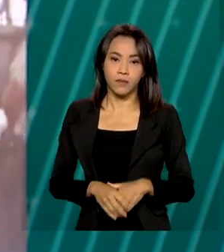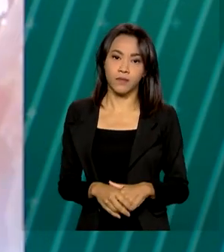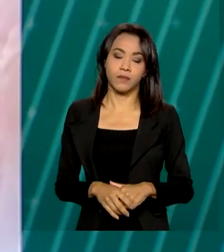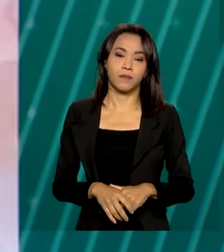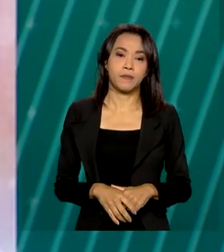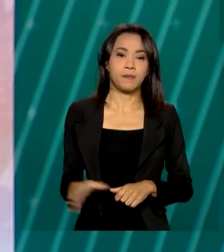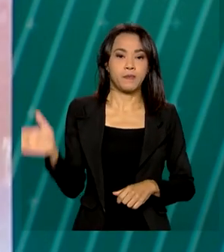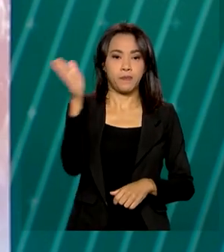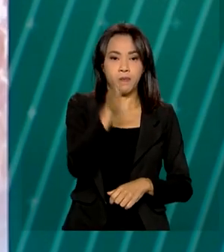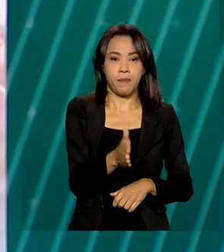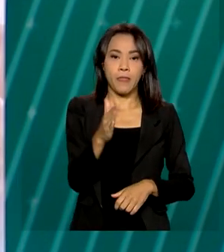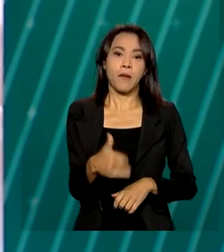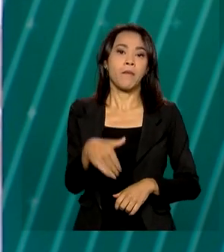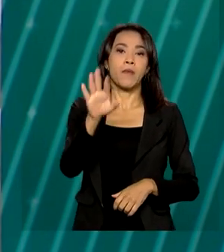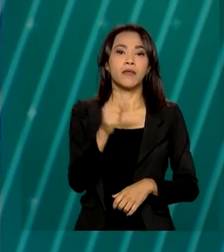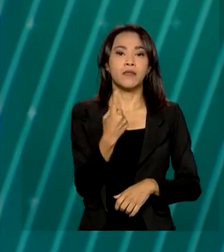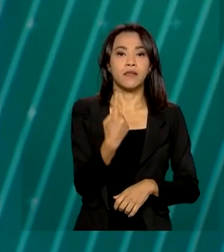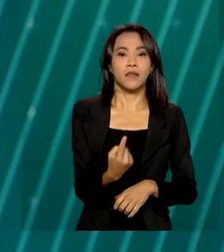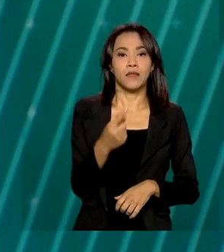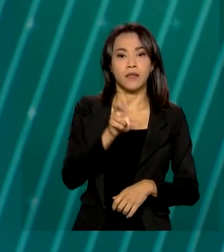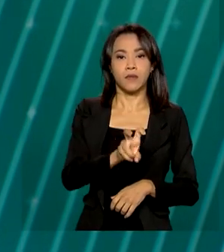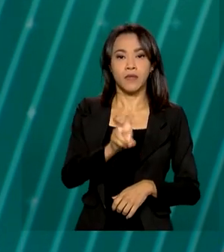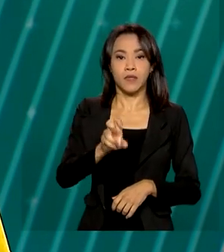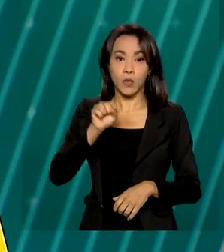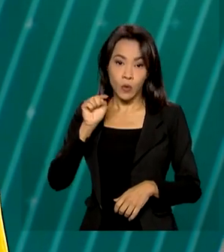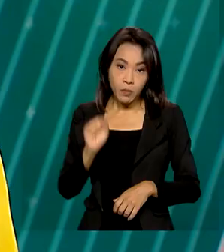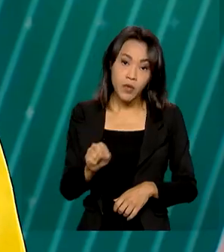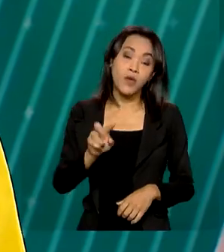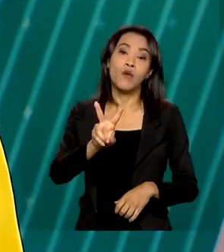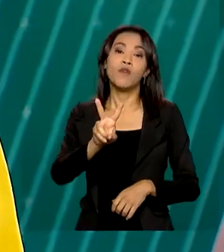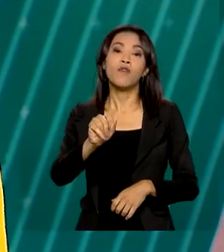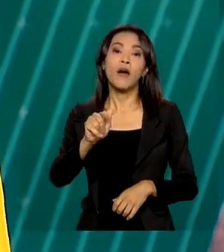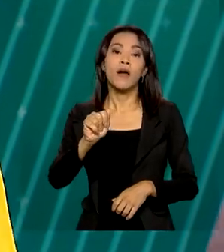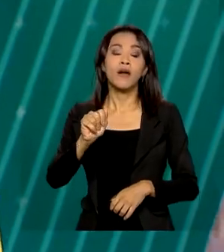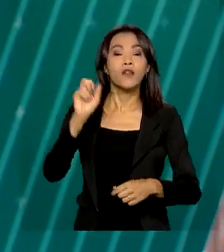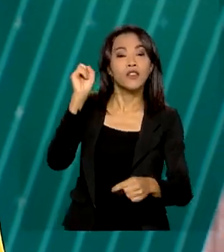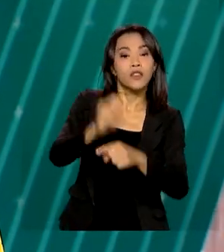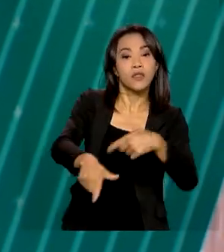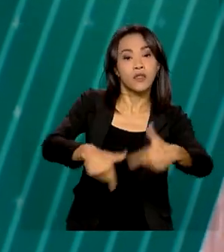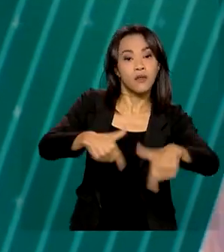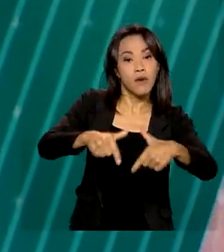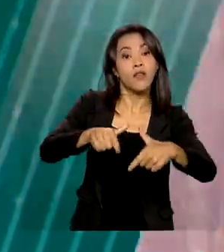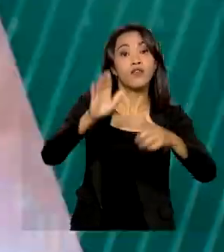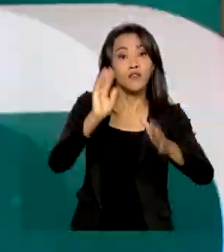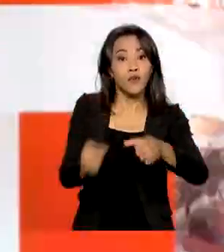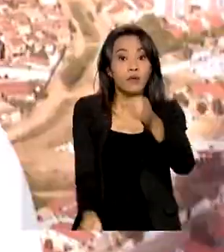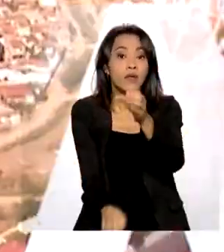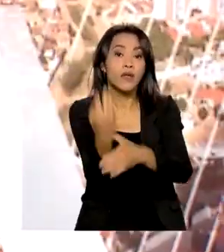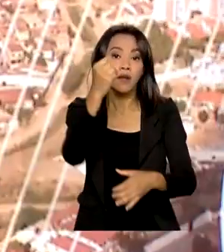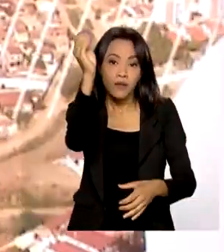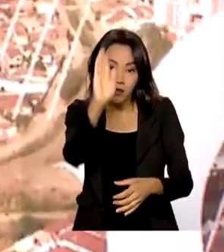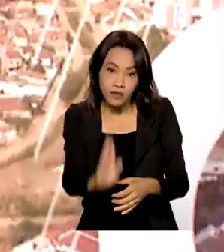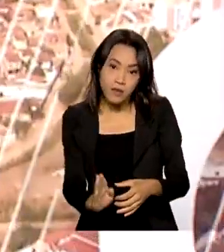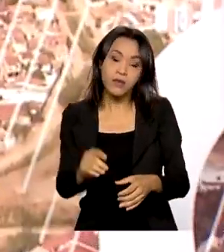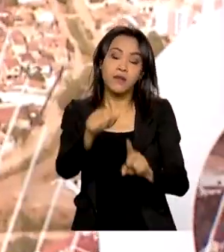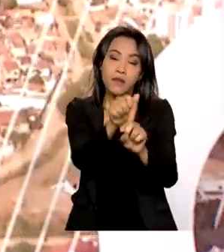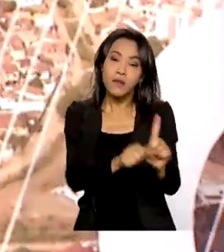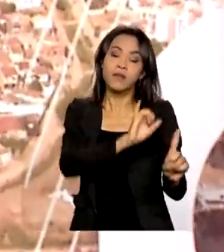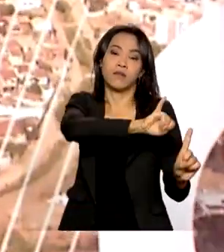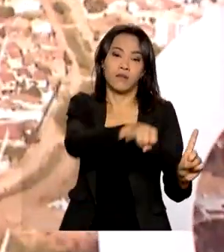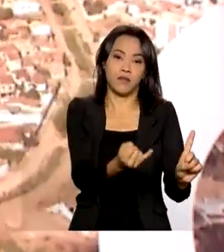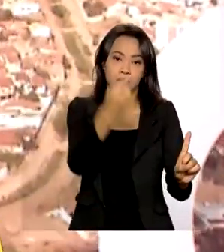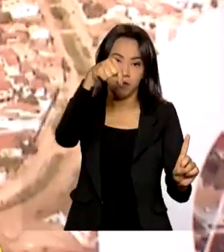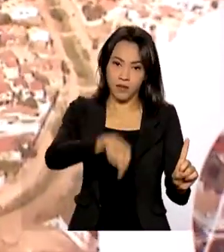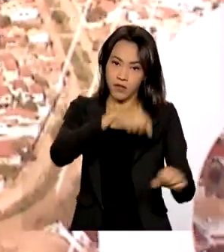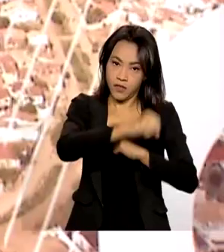Mais de 155 mil vagas de emprego com carteira assinada foram criadas no Brasil em janeiro deste ano.